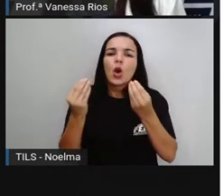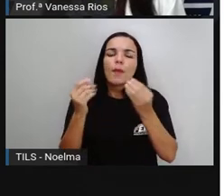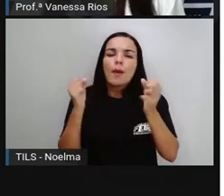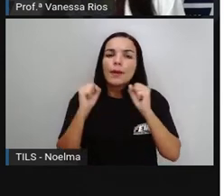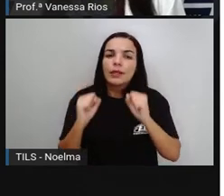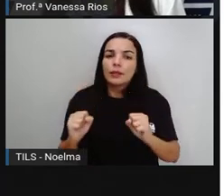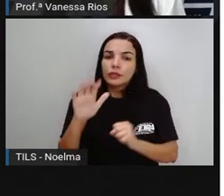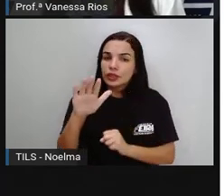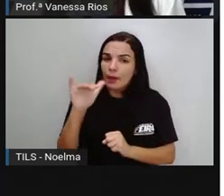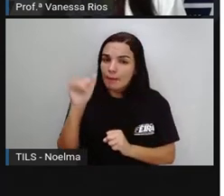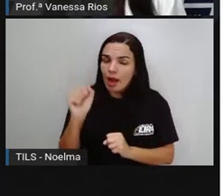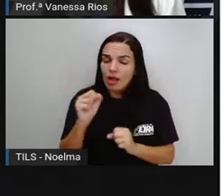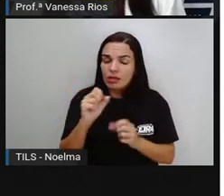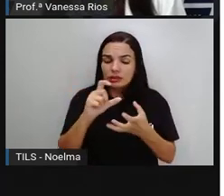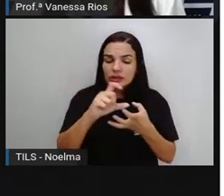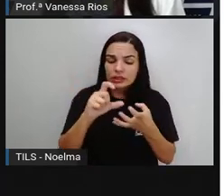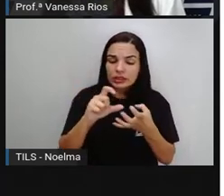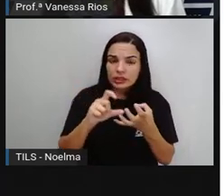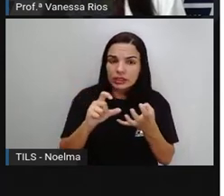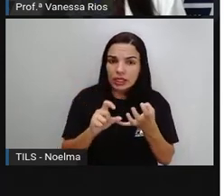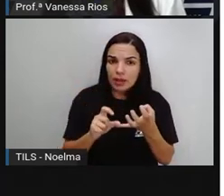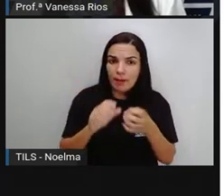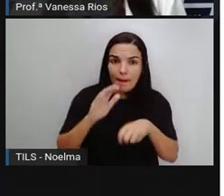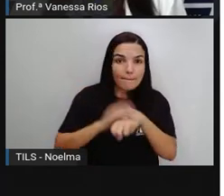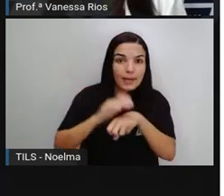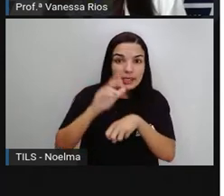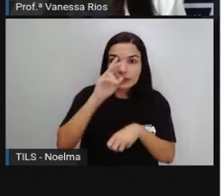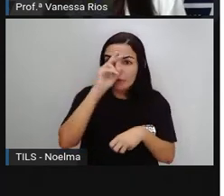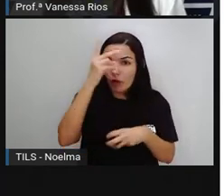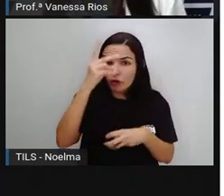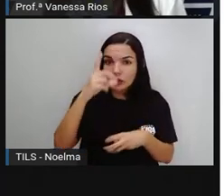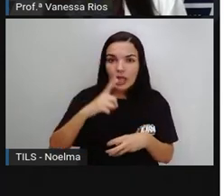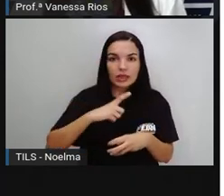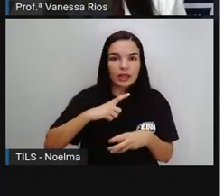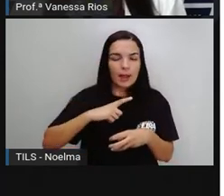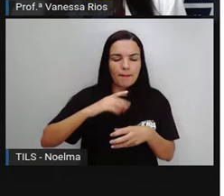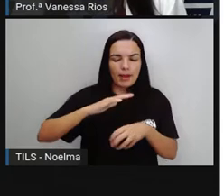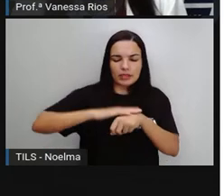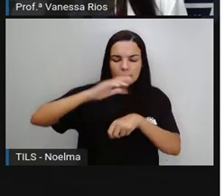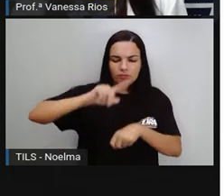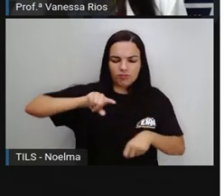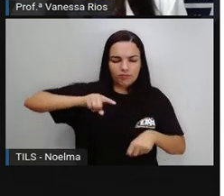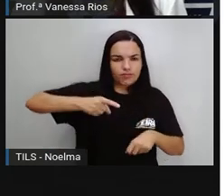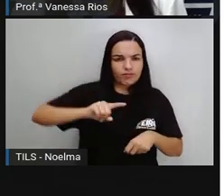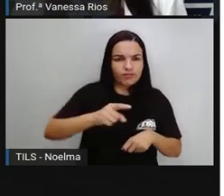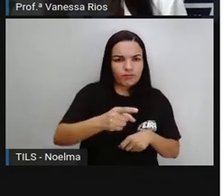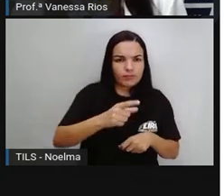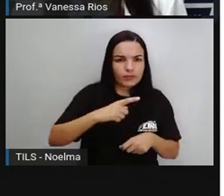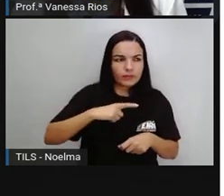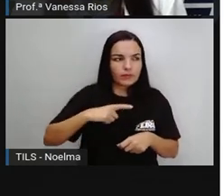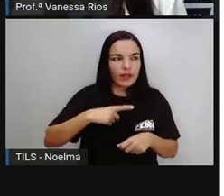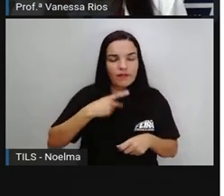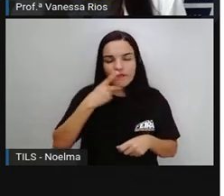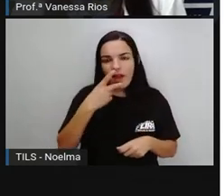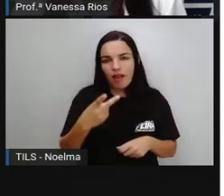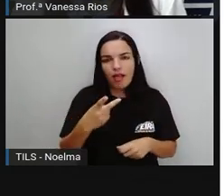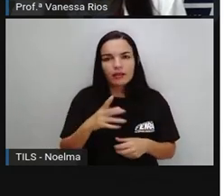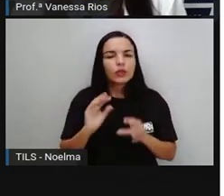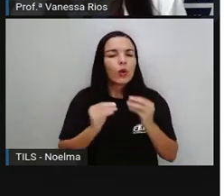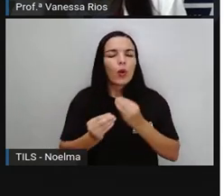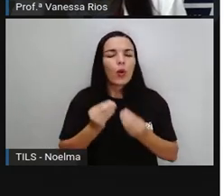podemos chamar a sílaba que é mais forte e tem mais intensidade na pronúncia?